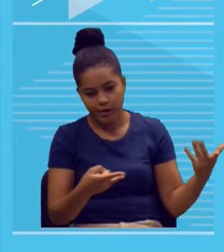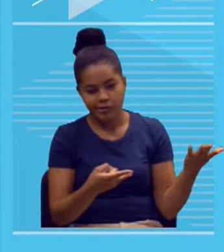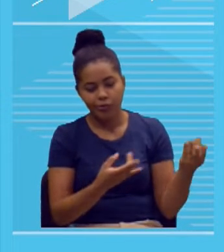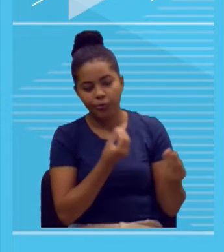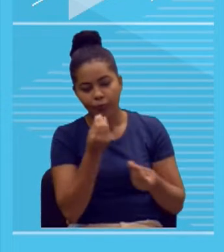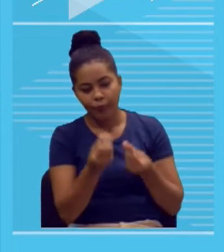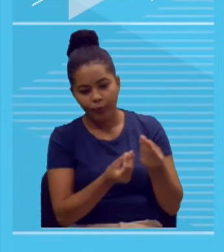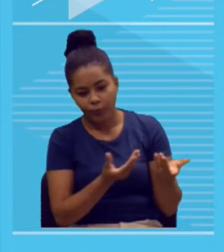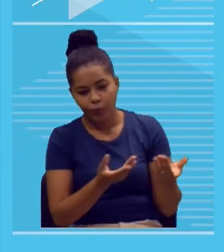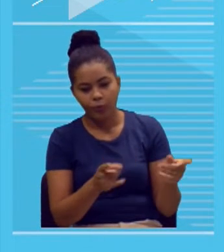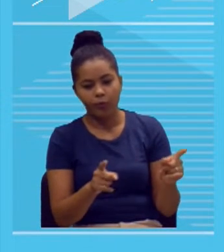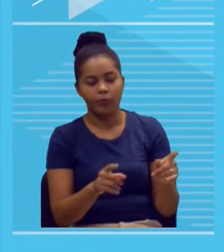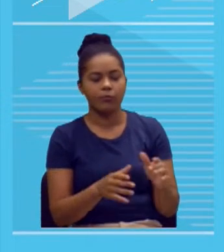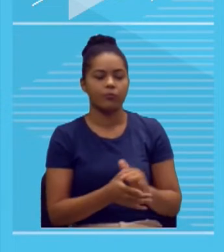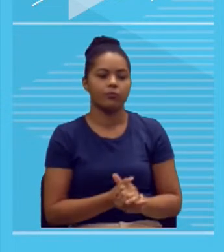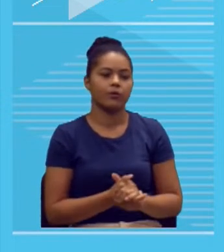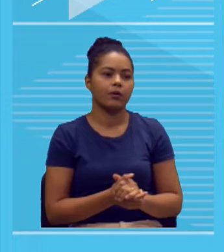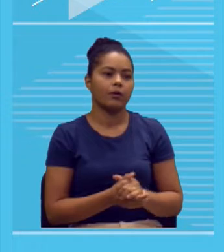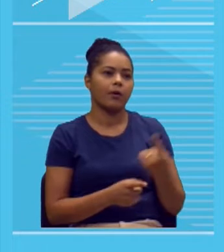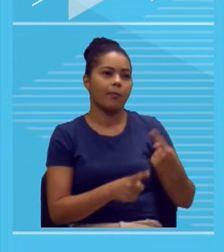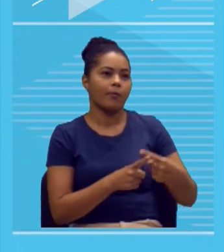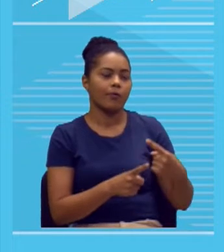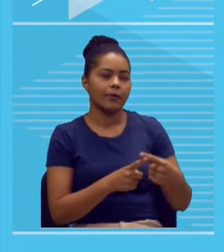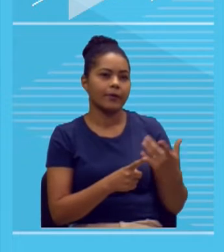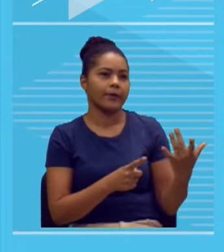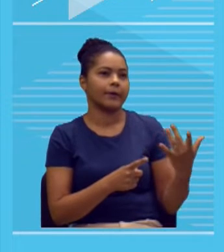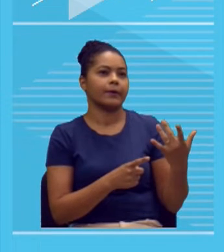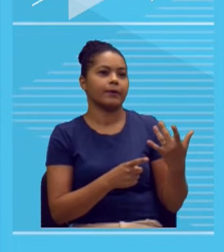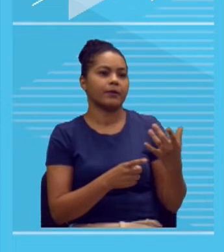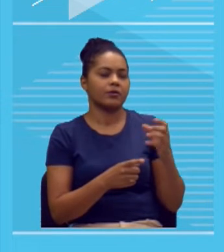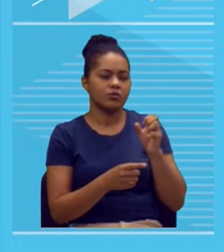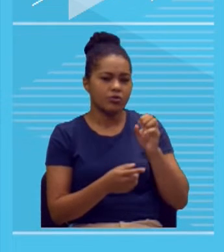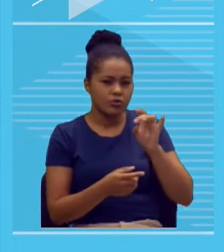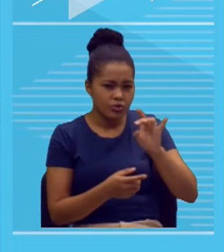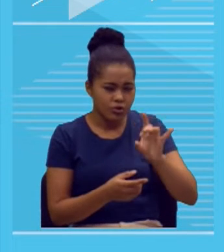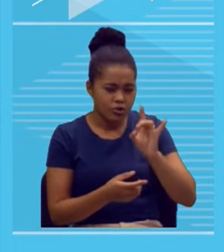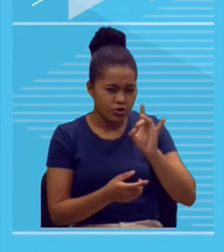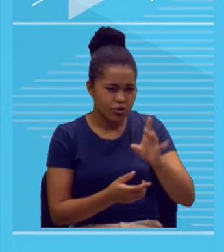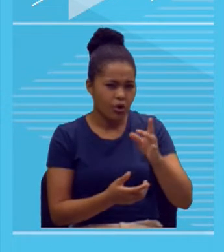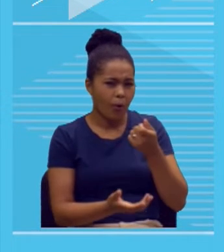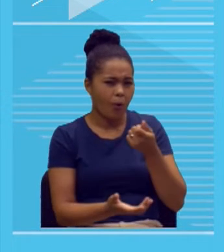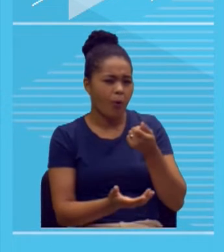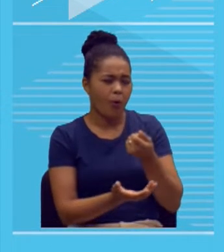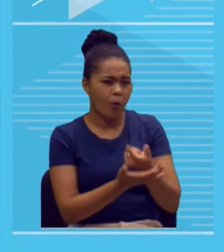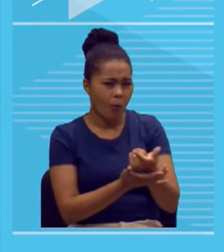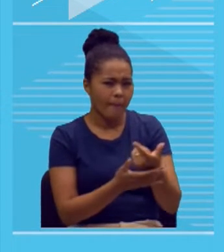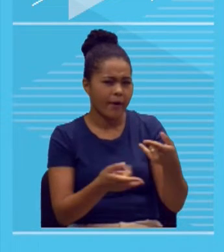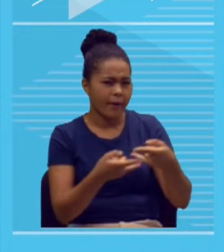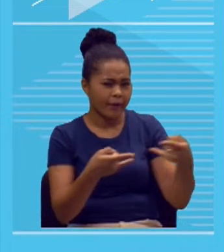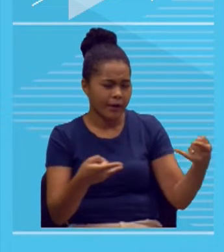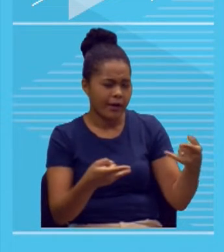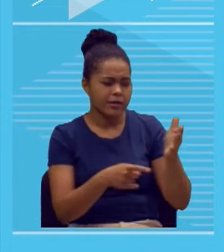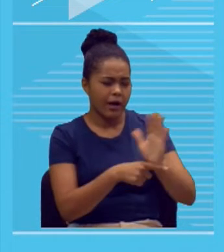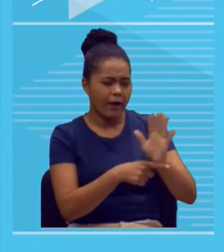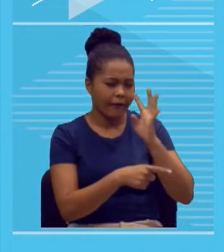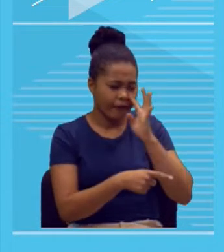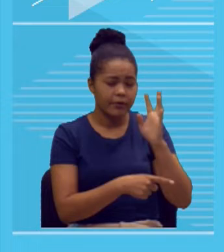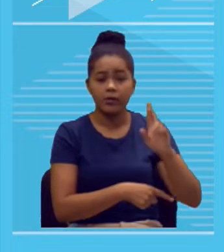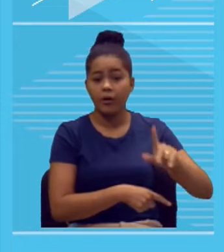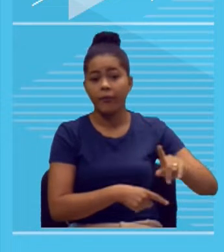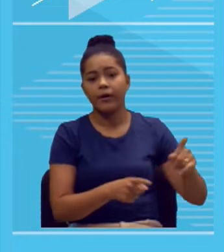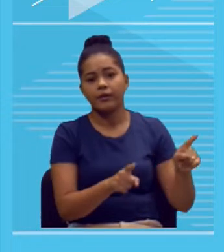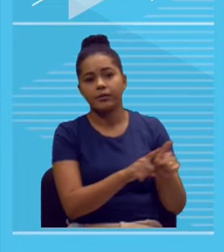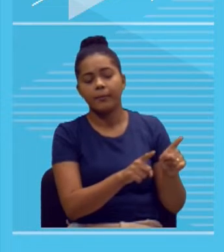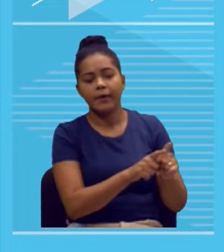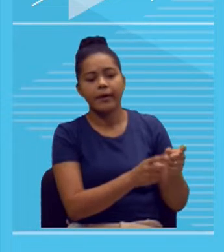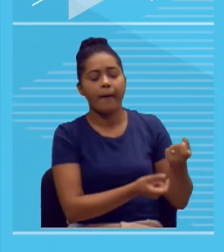vai para lá, normalmente quer tomar algo, quer beber um suco, tomar uma água, tomar um refrigerante, comer uma pipoquinha. Top. Mas